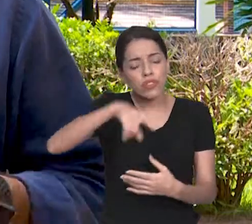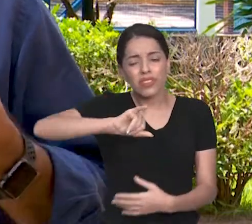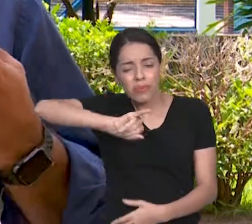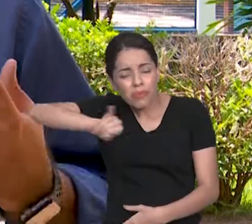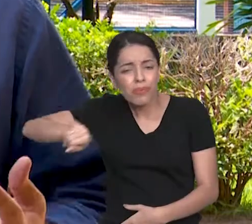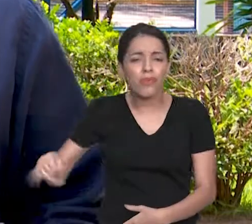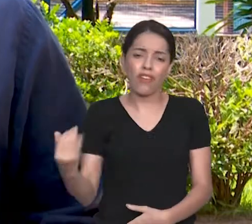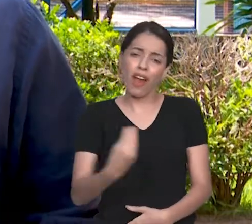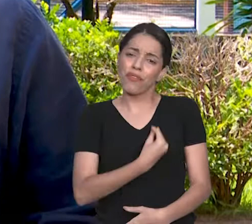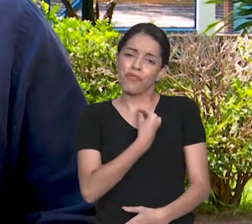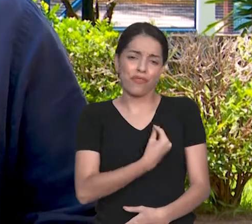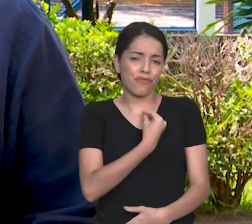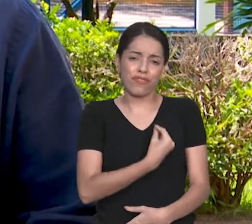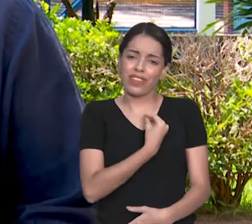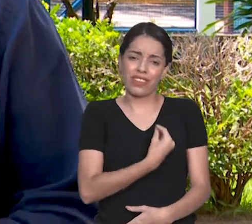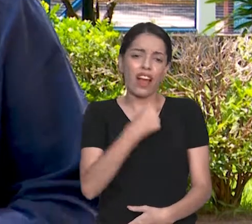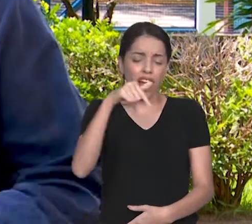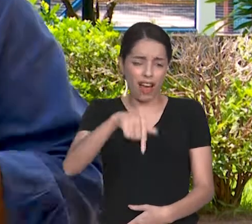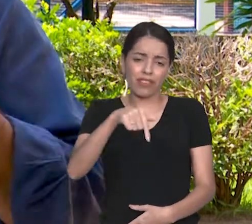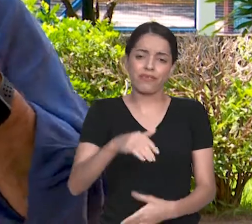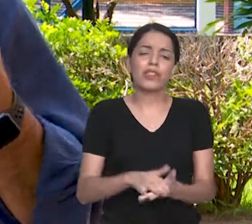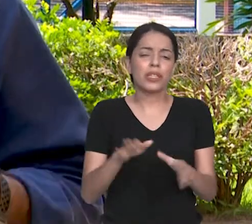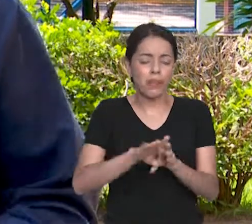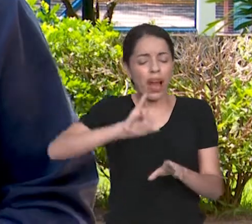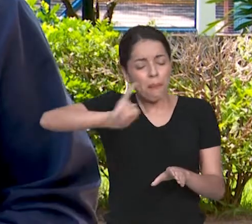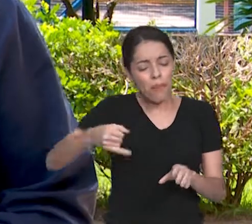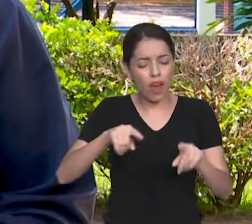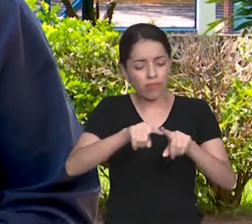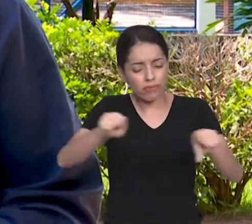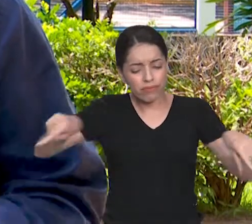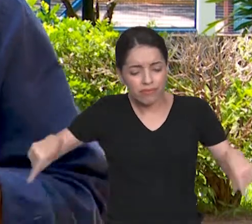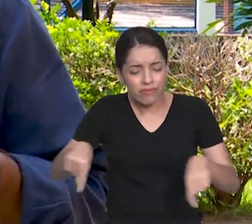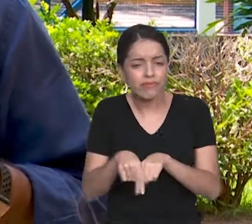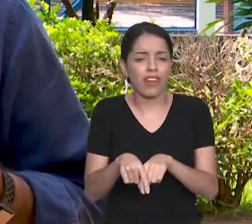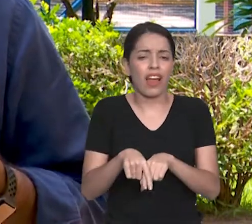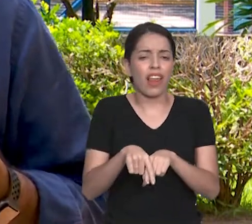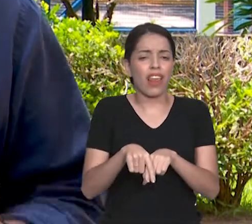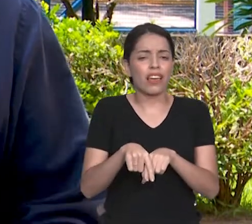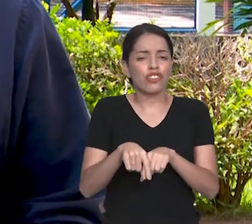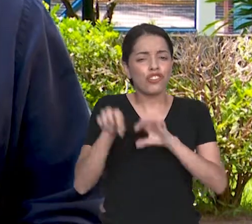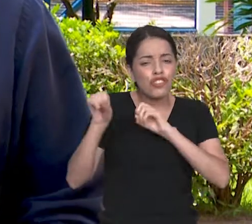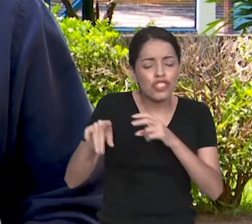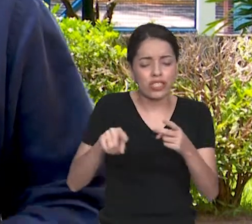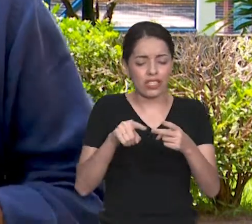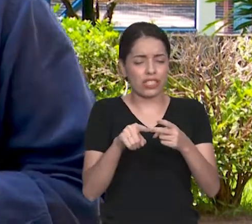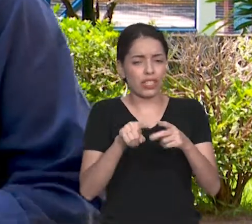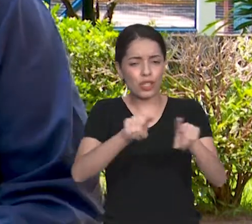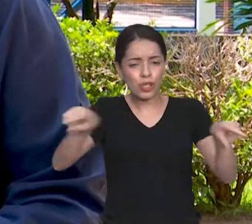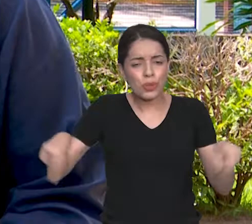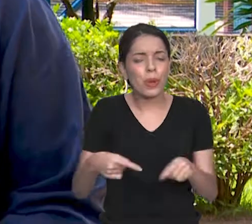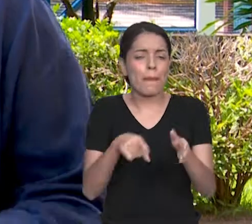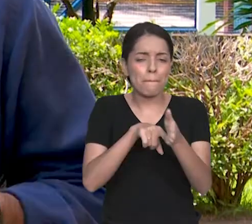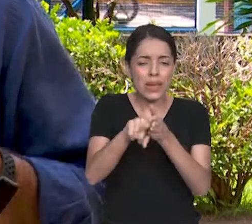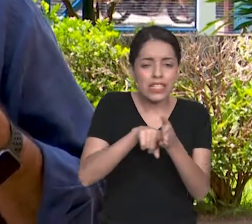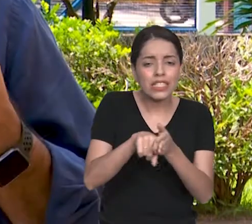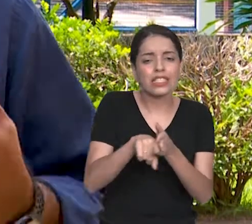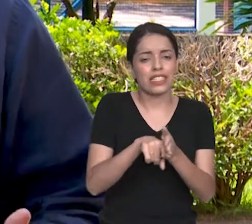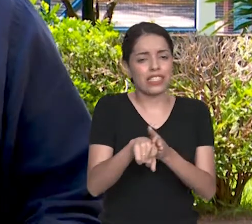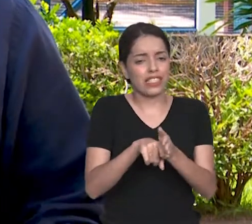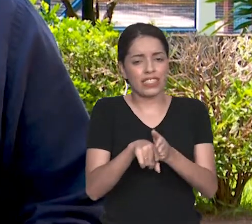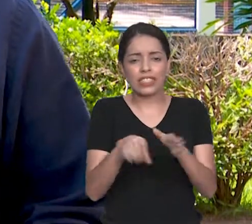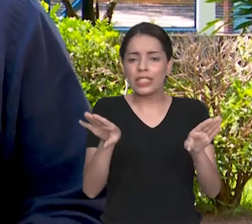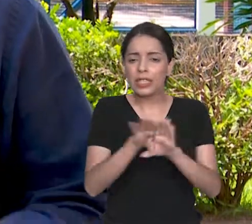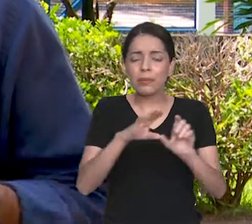Aproveitem a vida universitária, os nossos espaços, laboratórios de ensino, de pesquisa, de